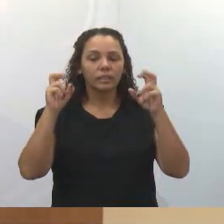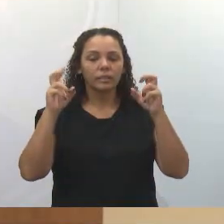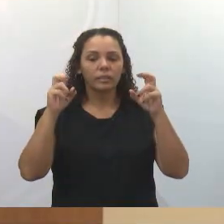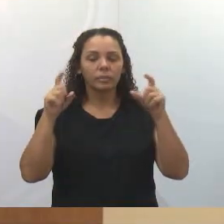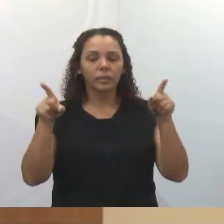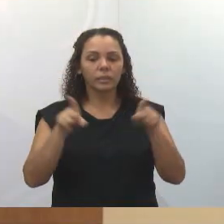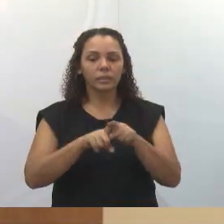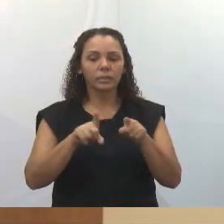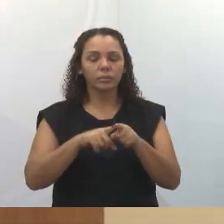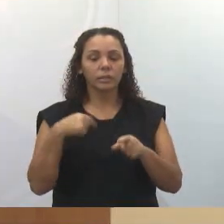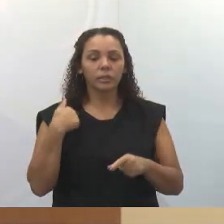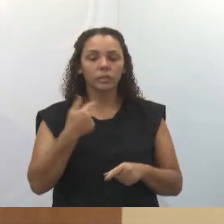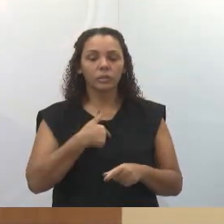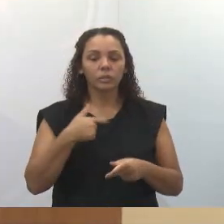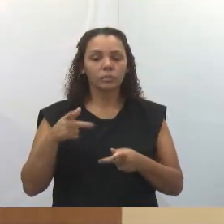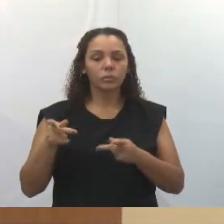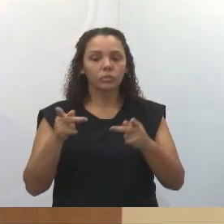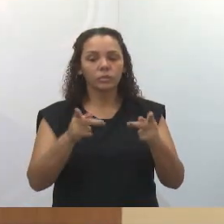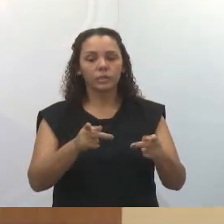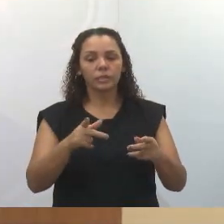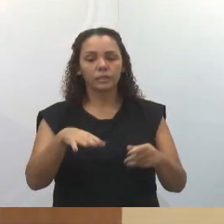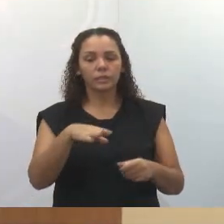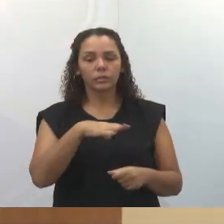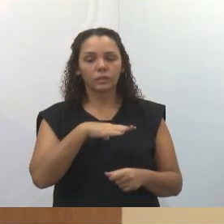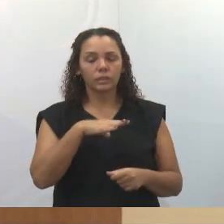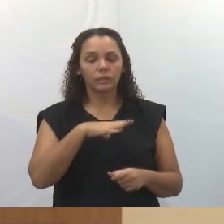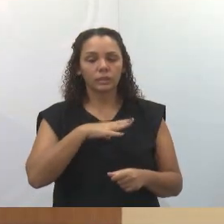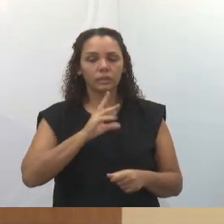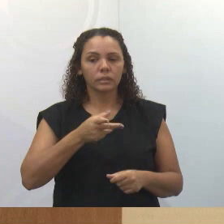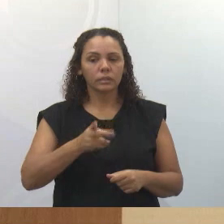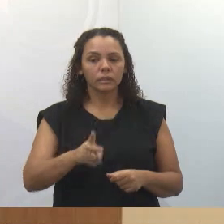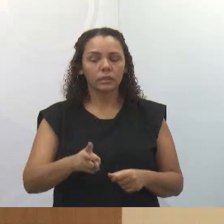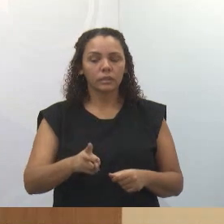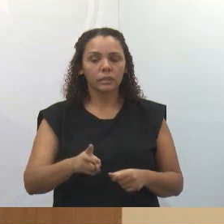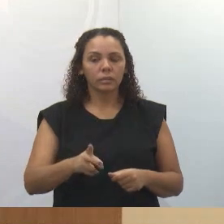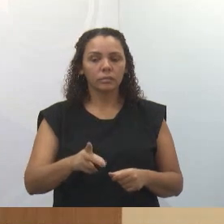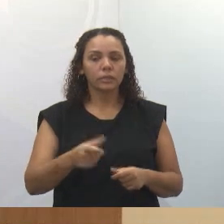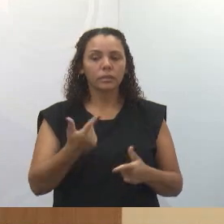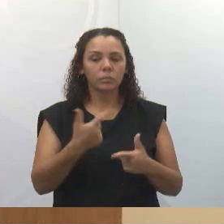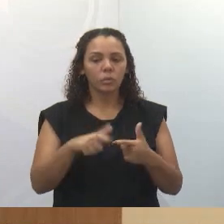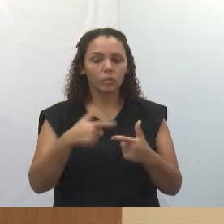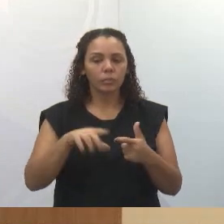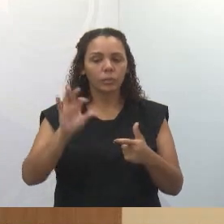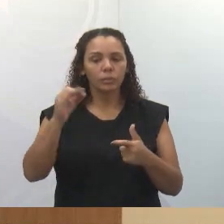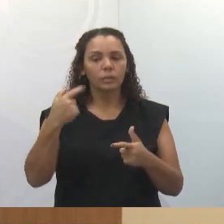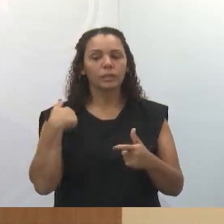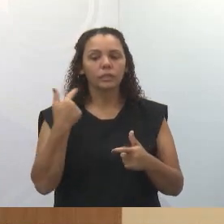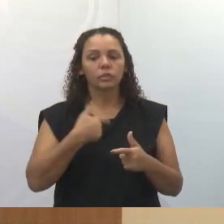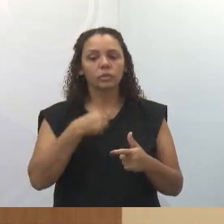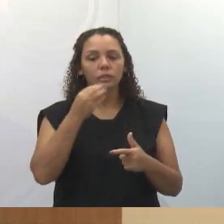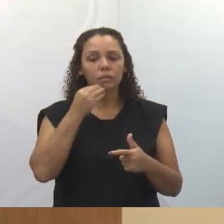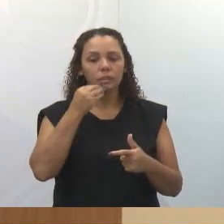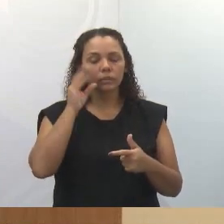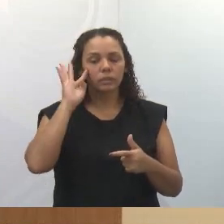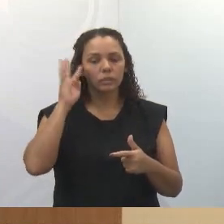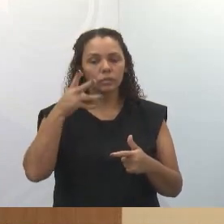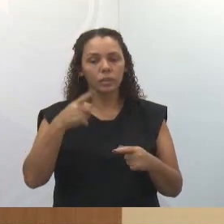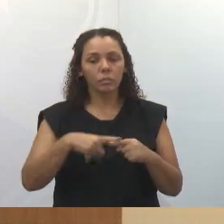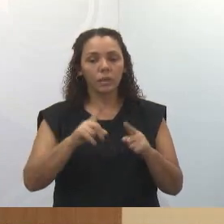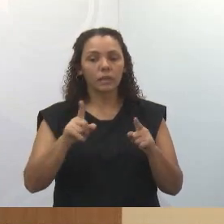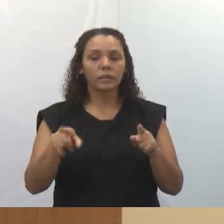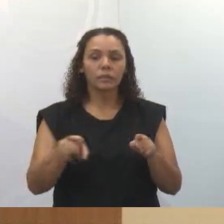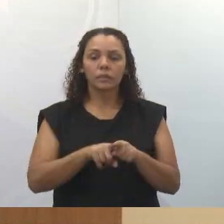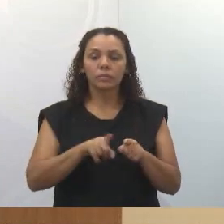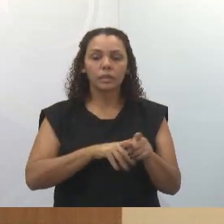nós temos andado bastante pela cidade. Toda vez que aparece uma demanda, a gente está correndo atrás. Mas, também durante esse